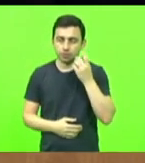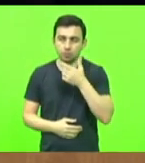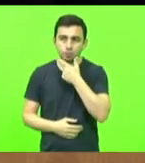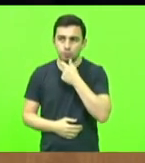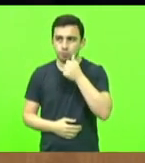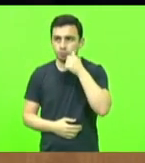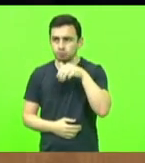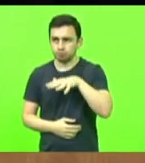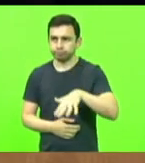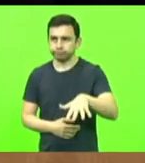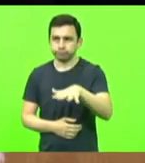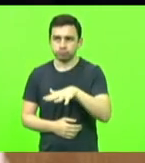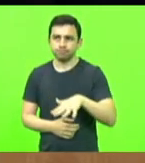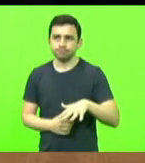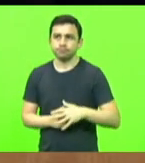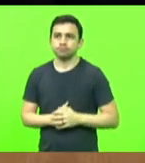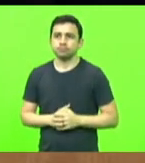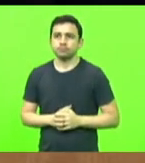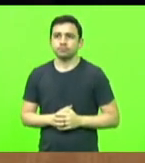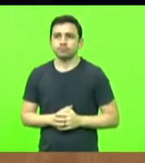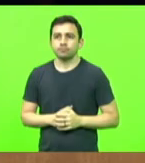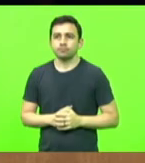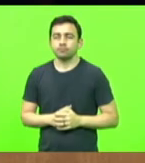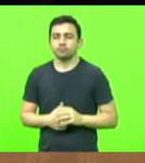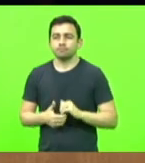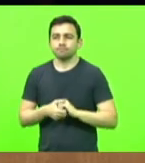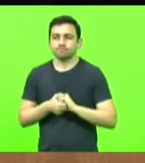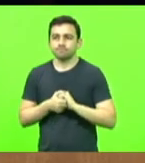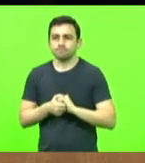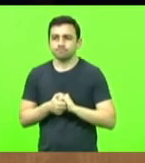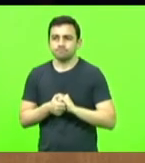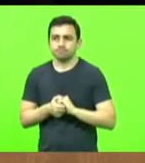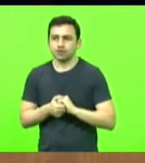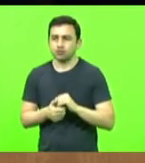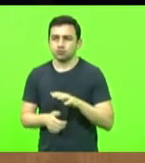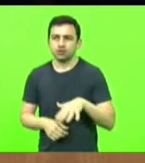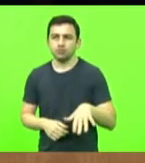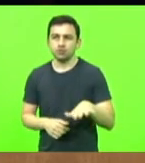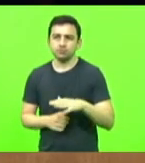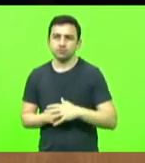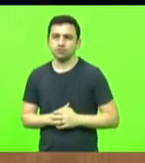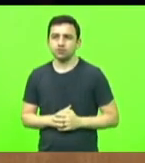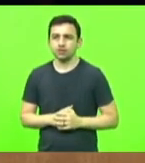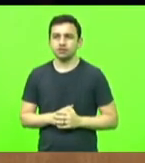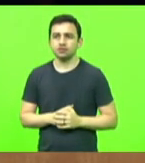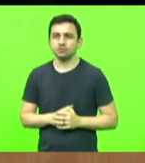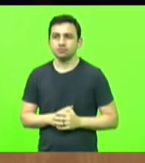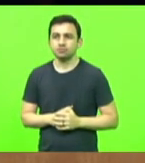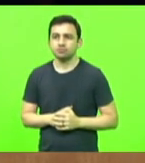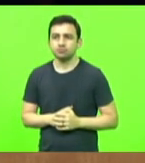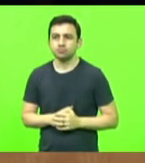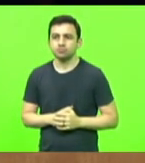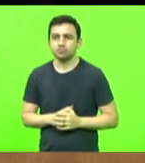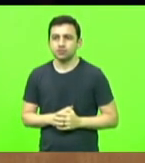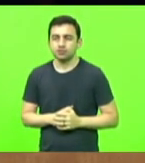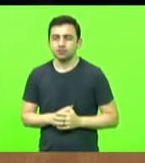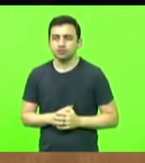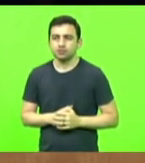cumprimentar a todos. O que me traz, senhor presidente,